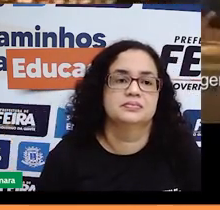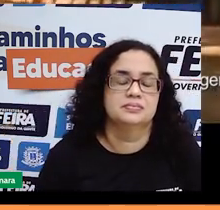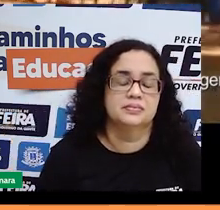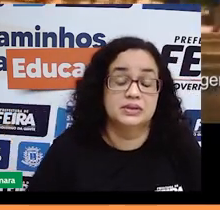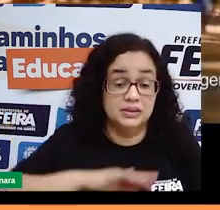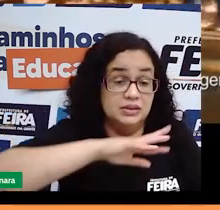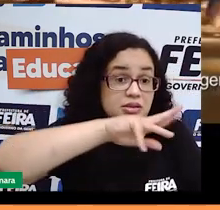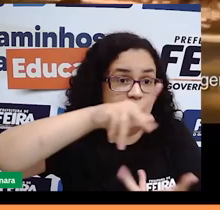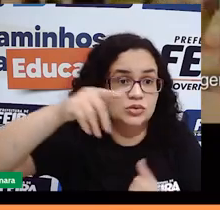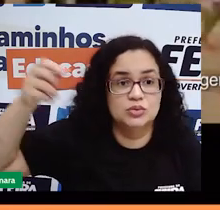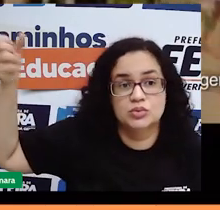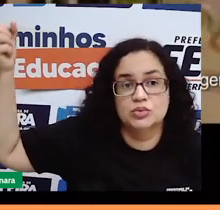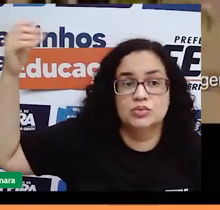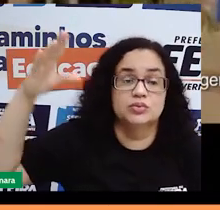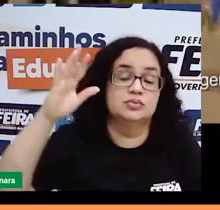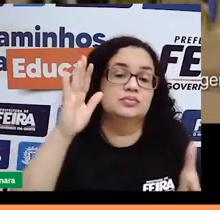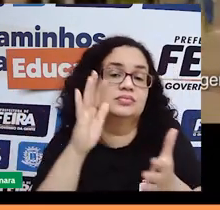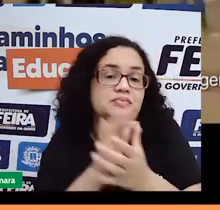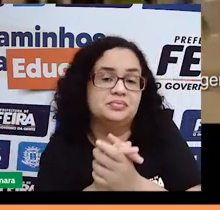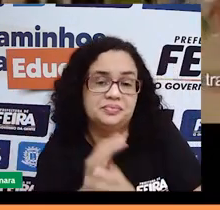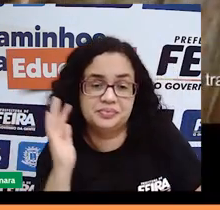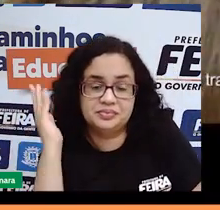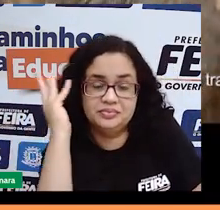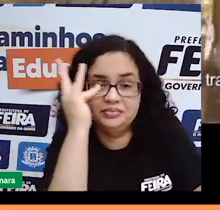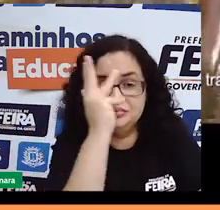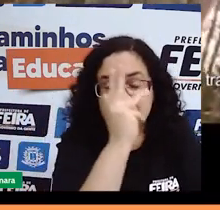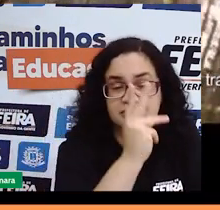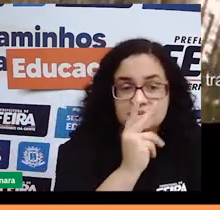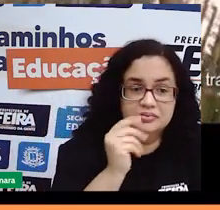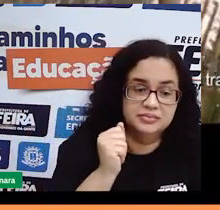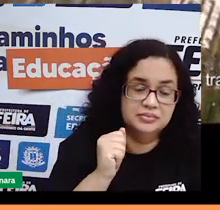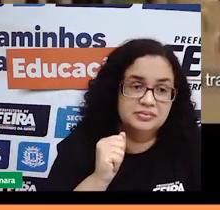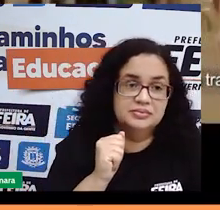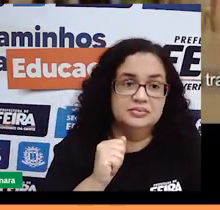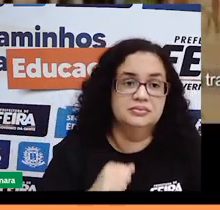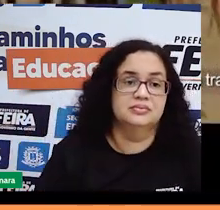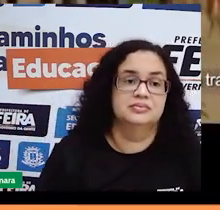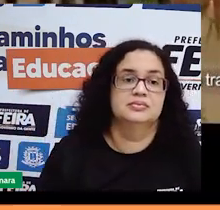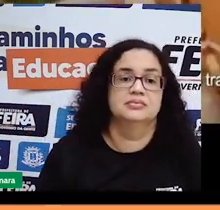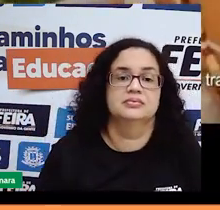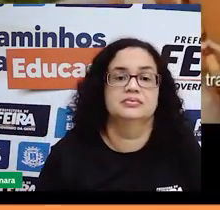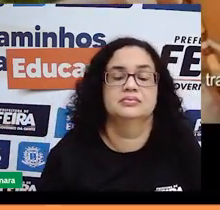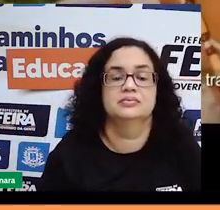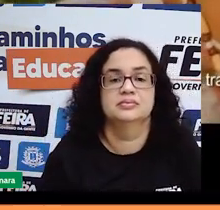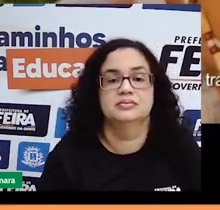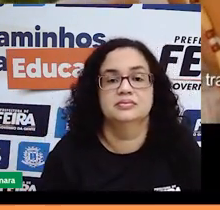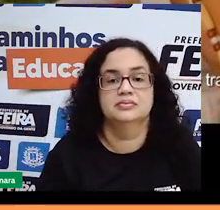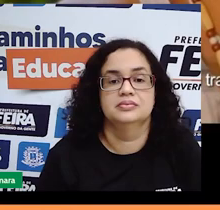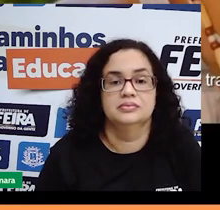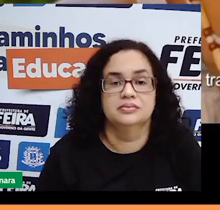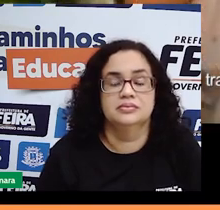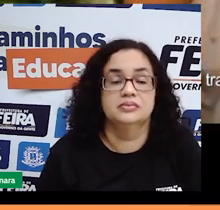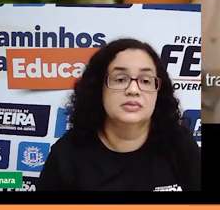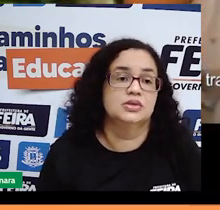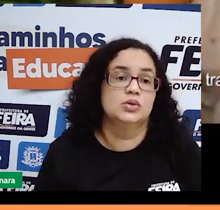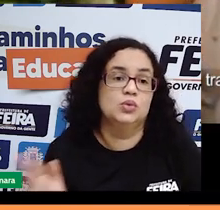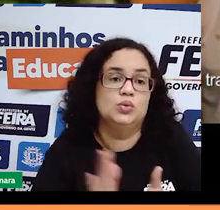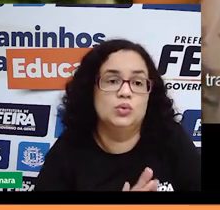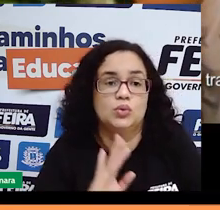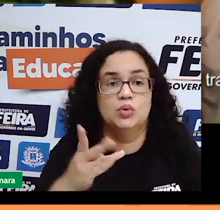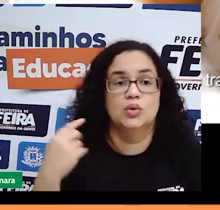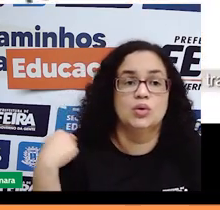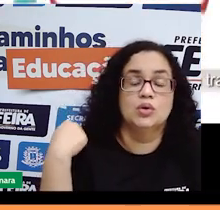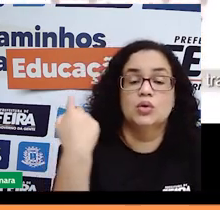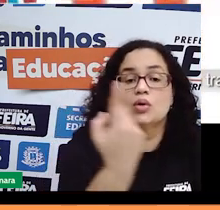traz a leveza da áurea. O toré ele traz uma aliança de nós com Deus